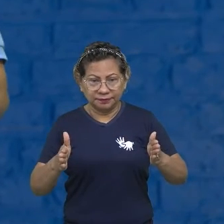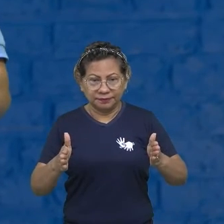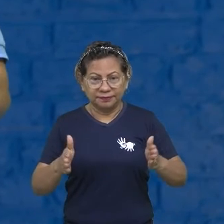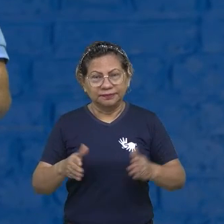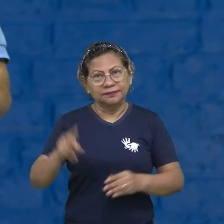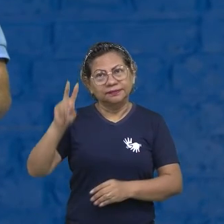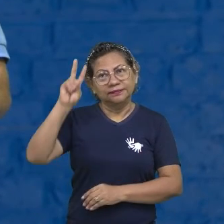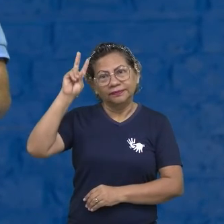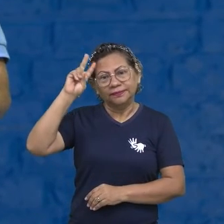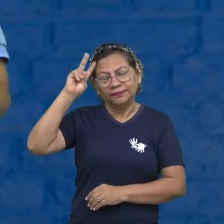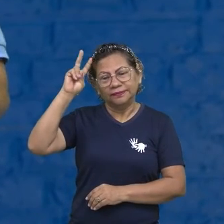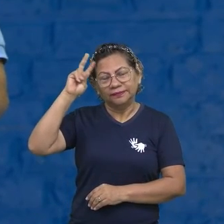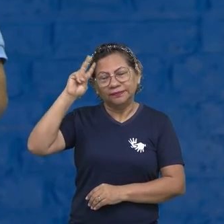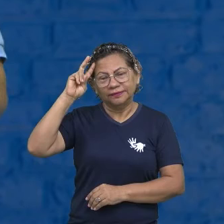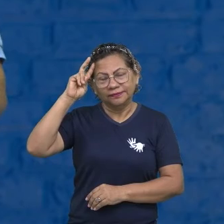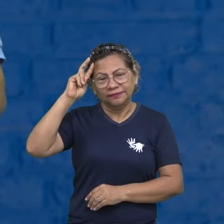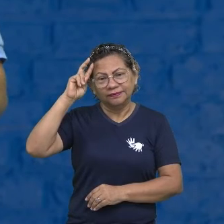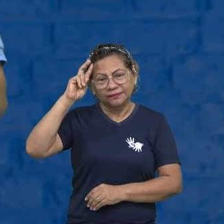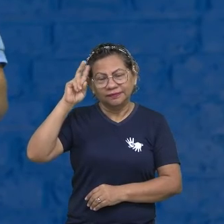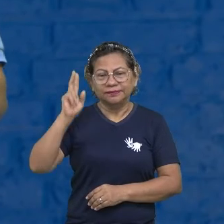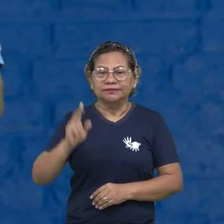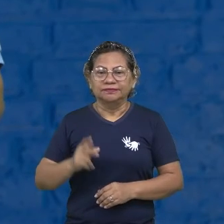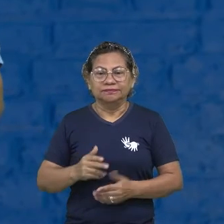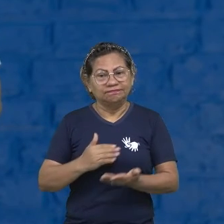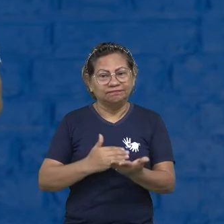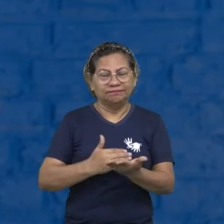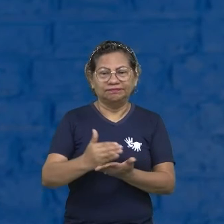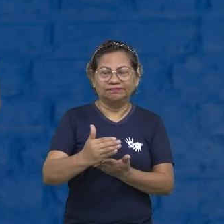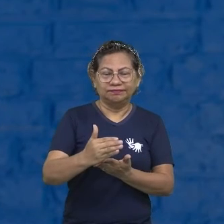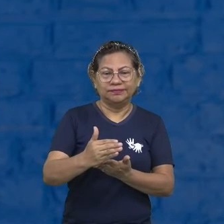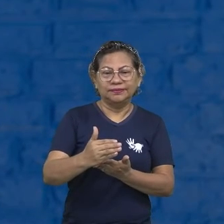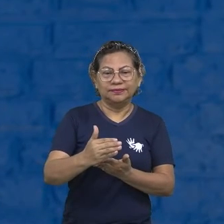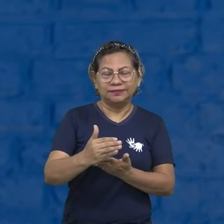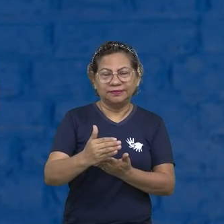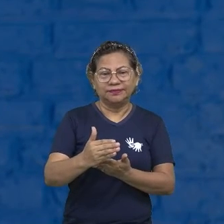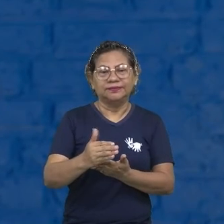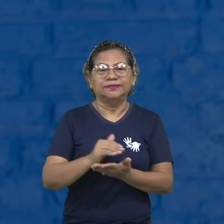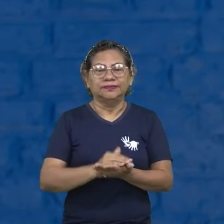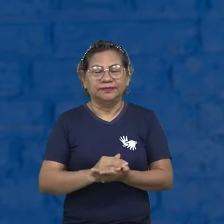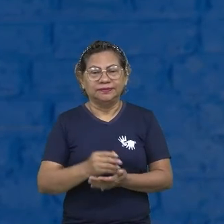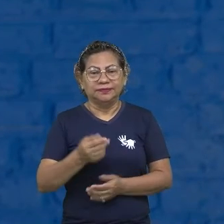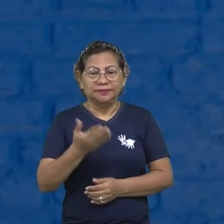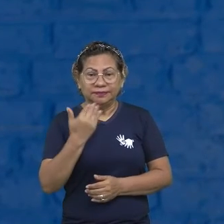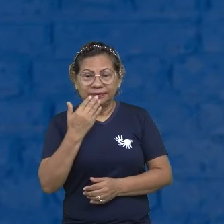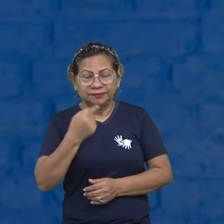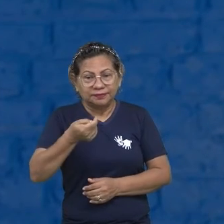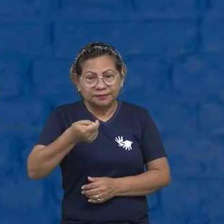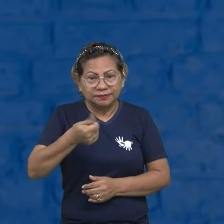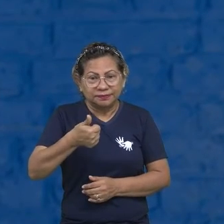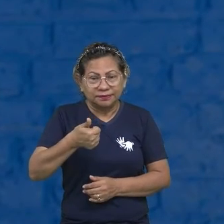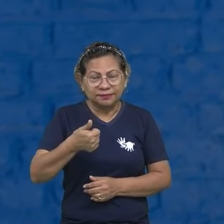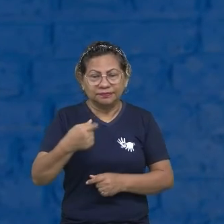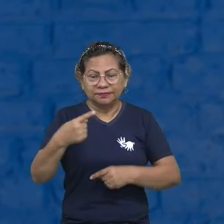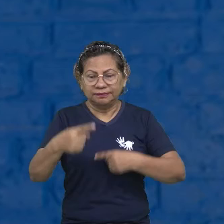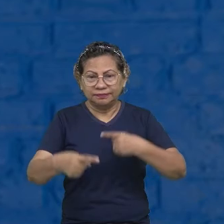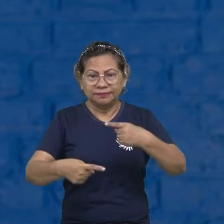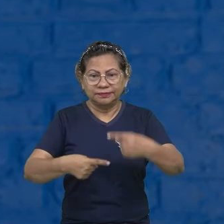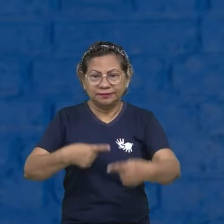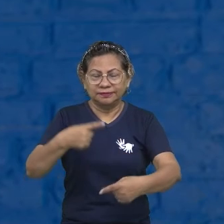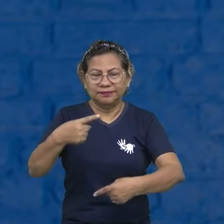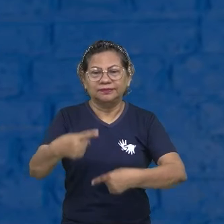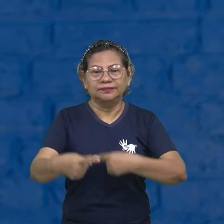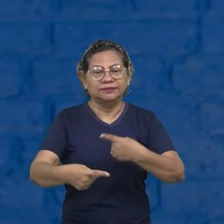fazer dieta e vai passando, passando, passando e nunca começa. Certo?